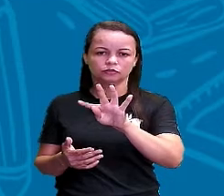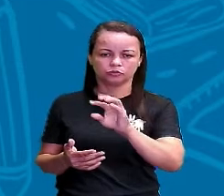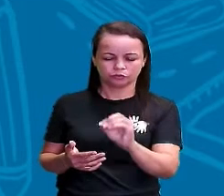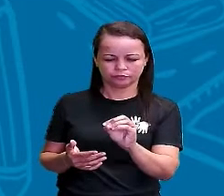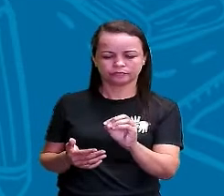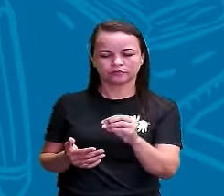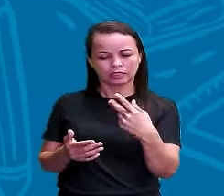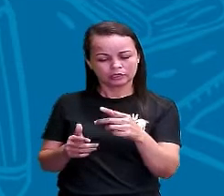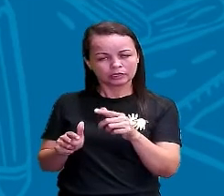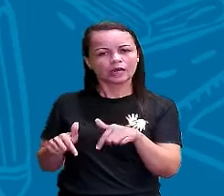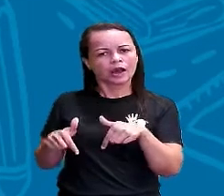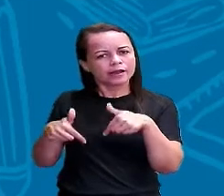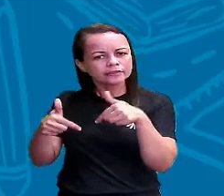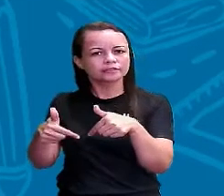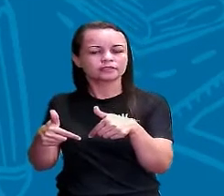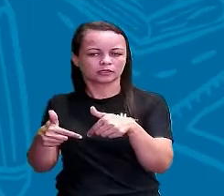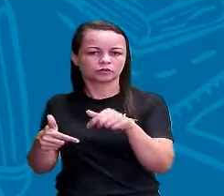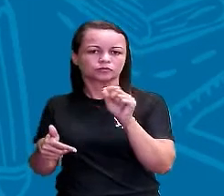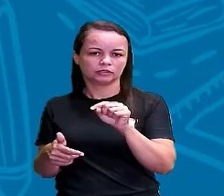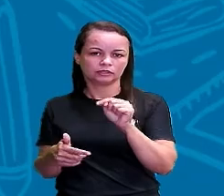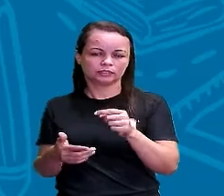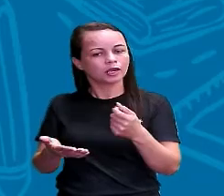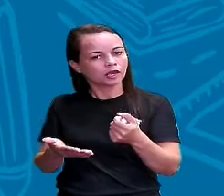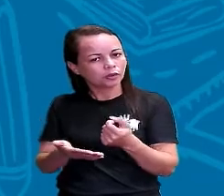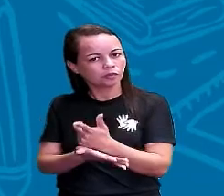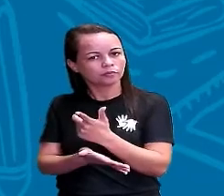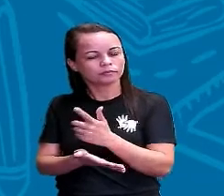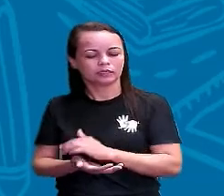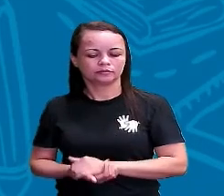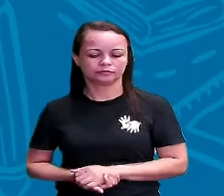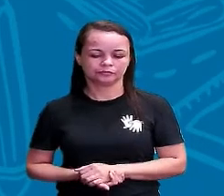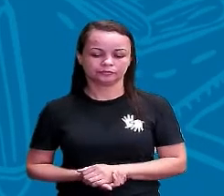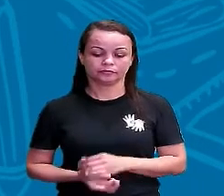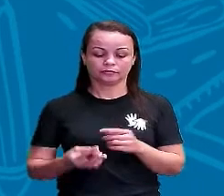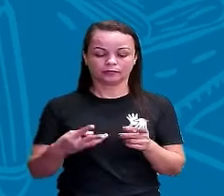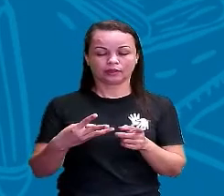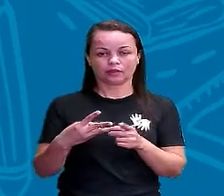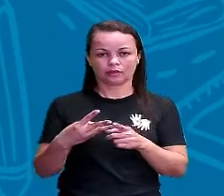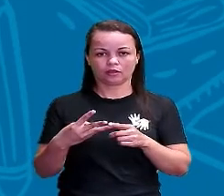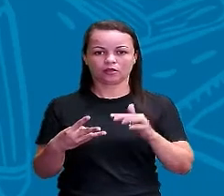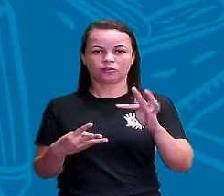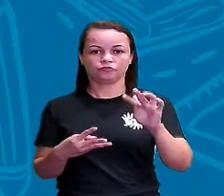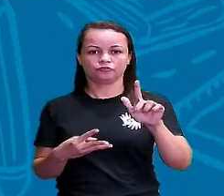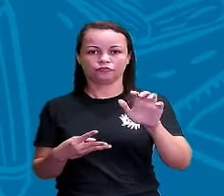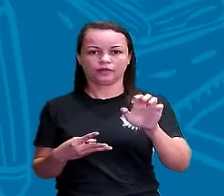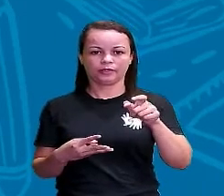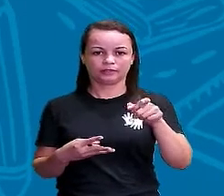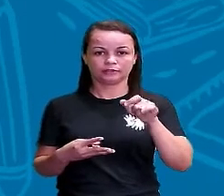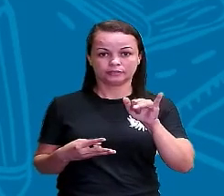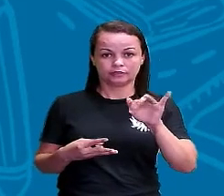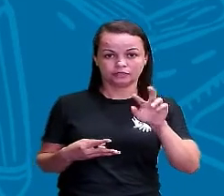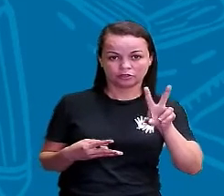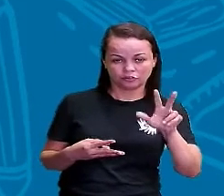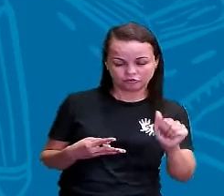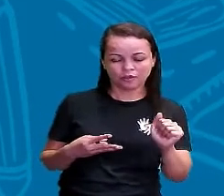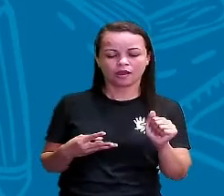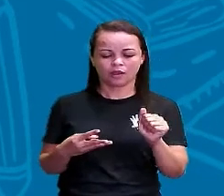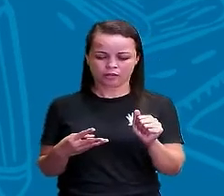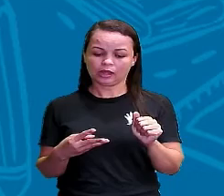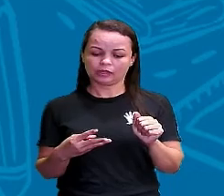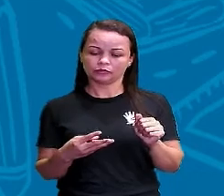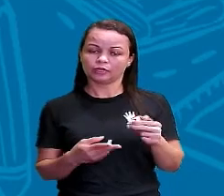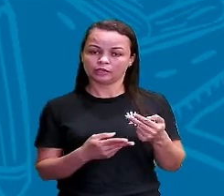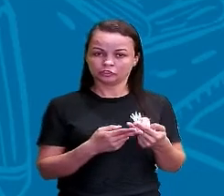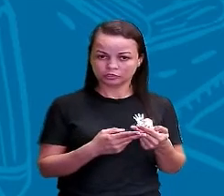recebeu a ação aí de ser comprado. Já a voz reflexiva é quando o sujeito é agente e paciente ao mesmo